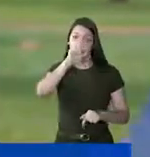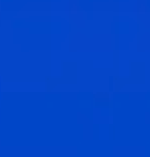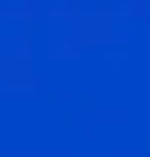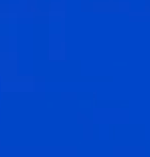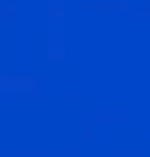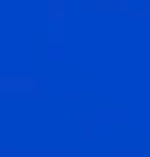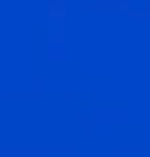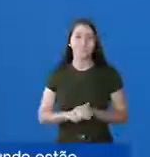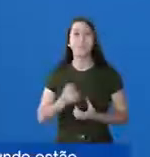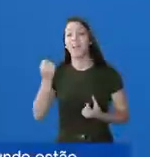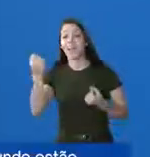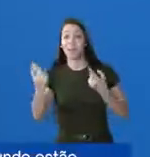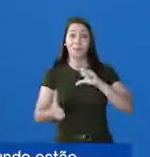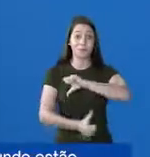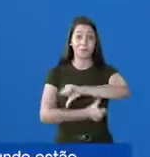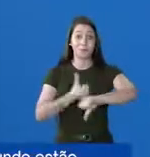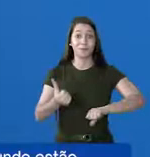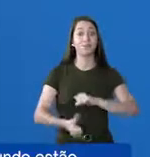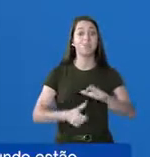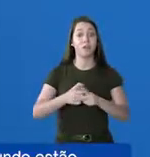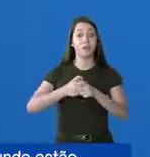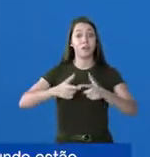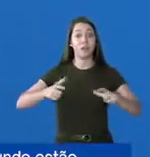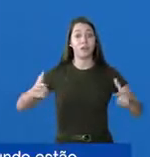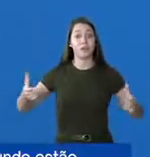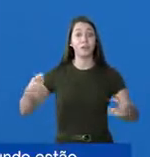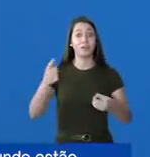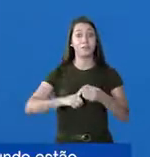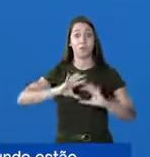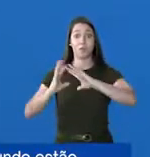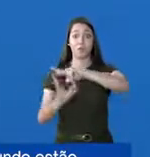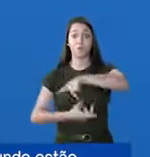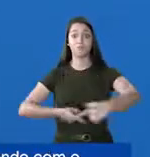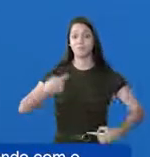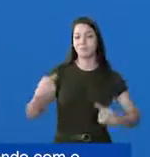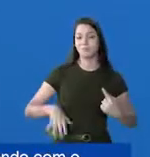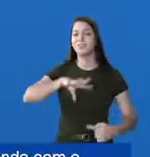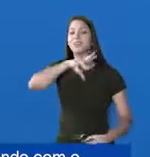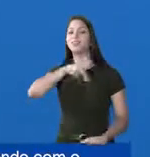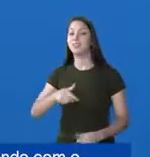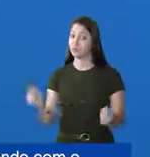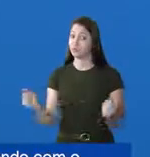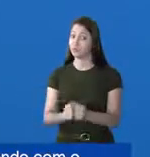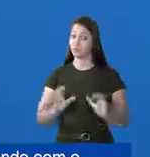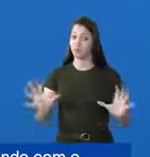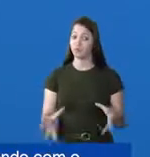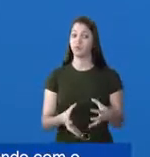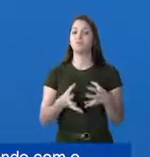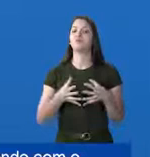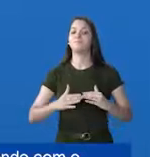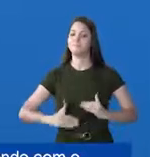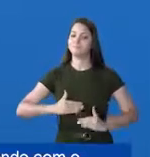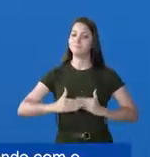Parque do Sabiá. Estas são algumas das mudanças que as grandes cidades do mundo estão discutindo e que Odelma, junto